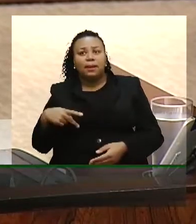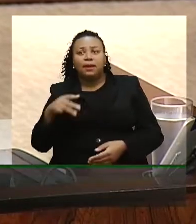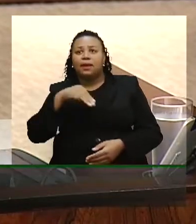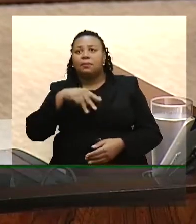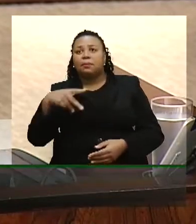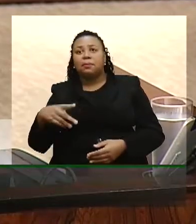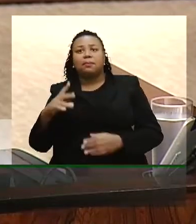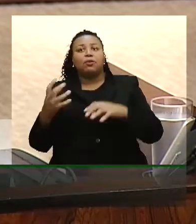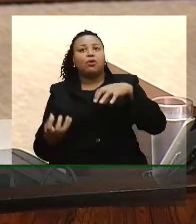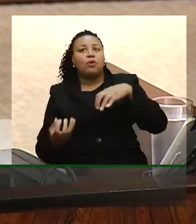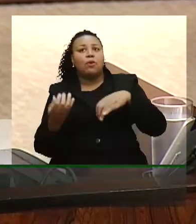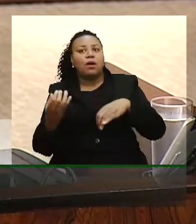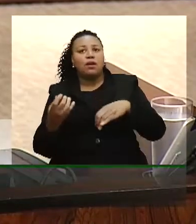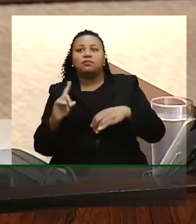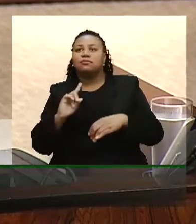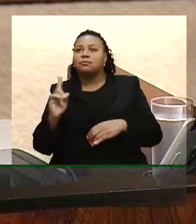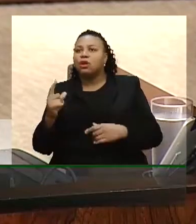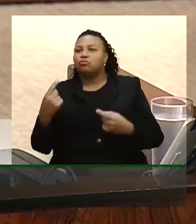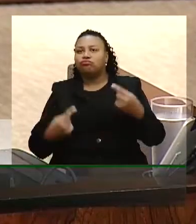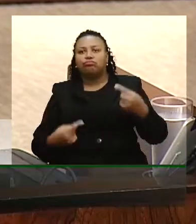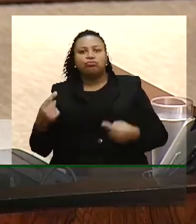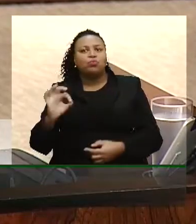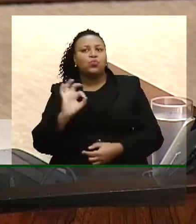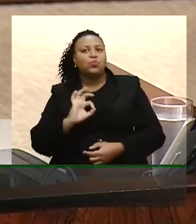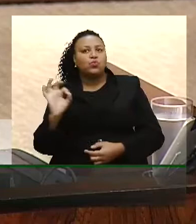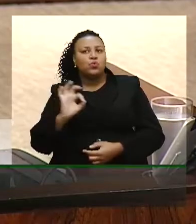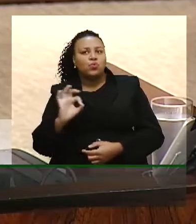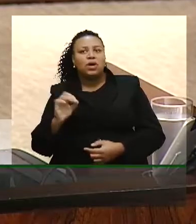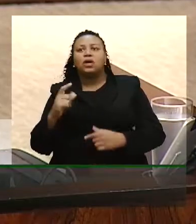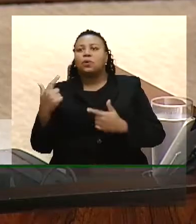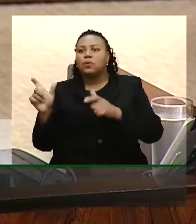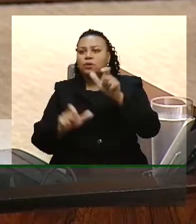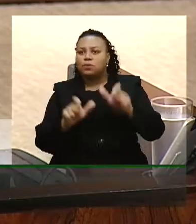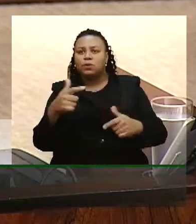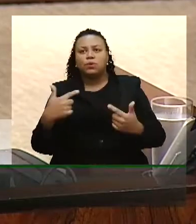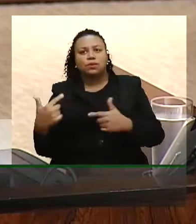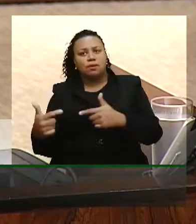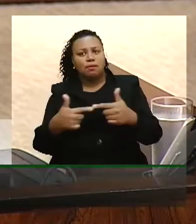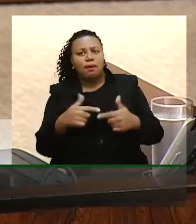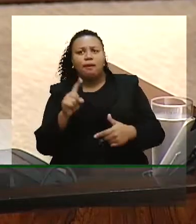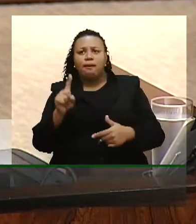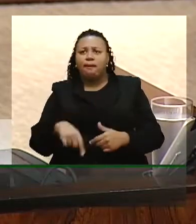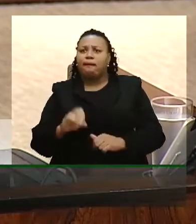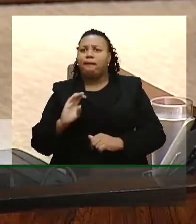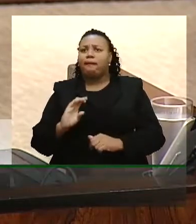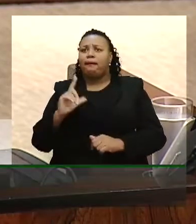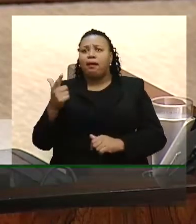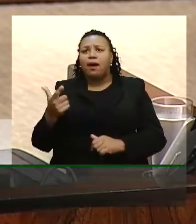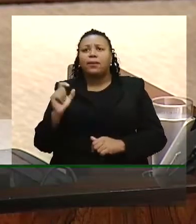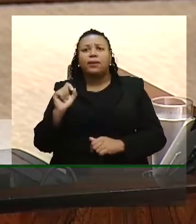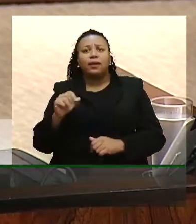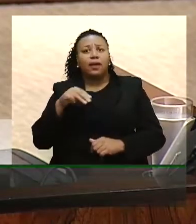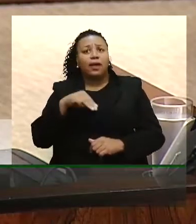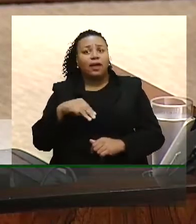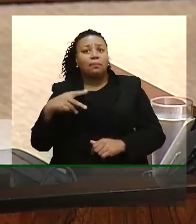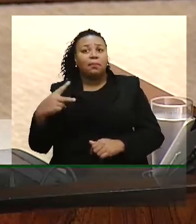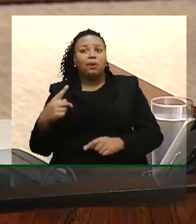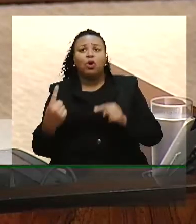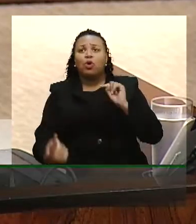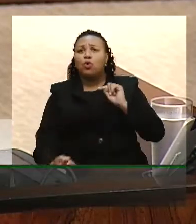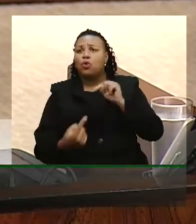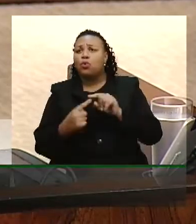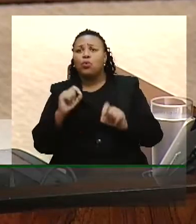Nacional, sem a devida discussão com os trabalhadores. É evidente que a MP visa